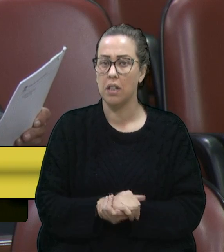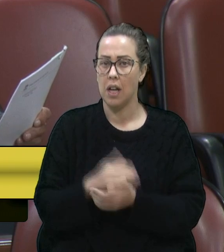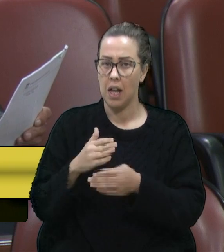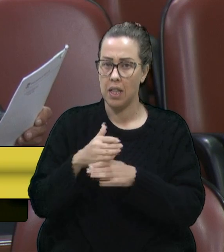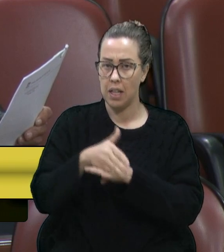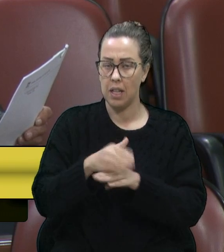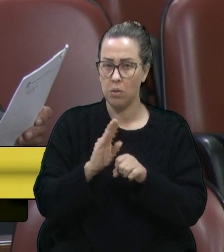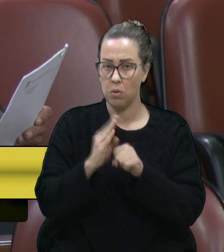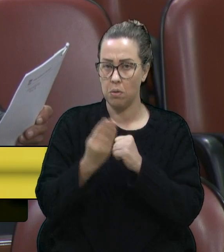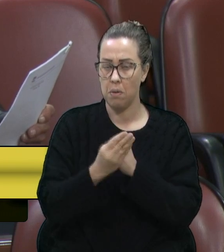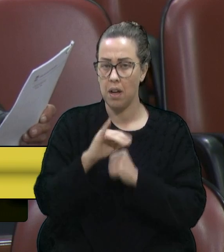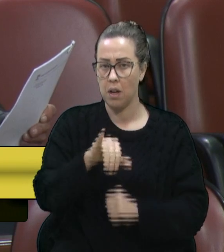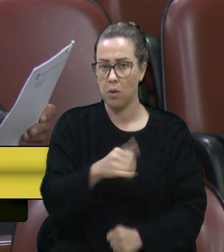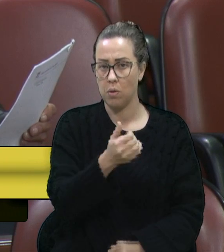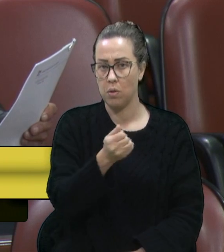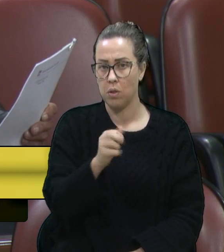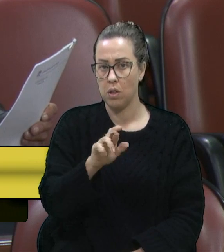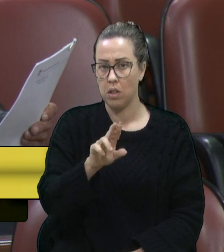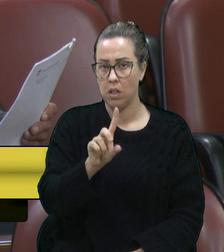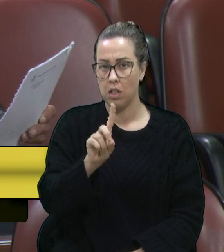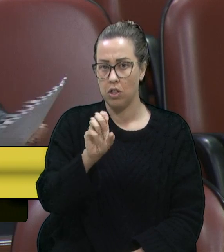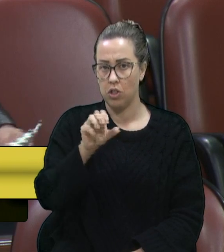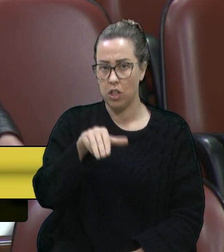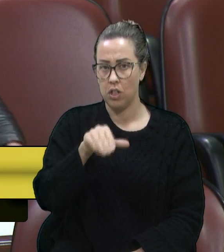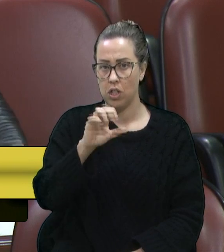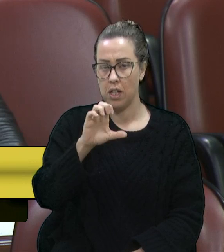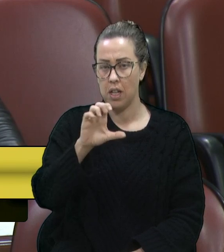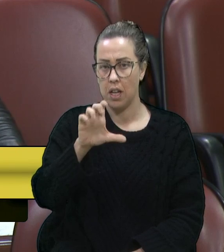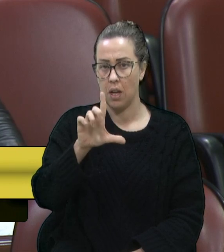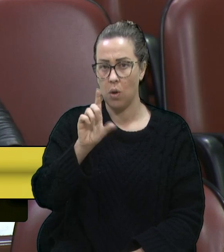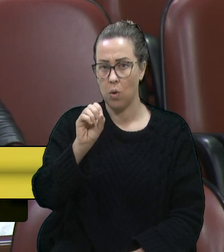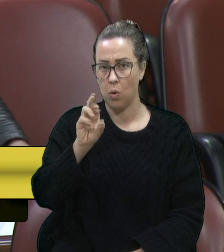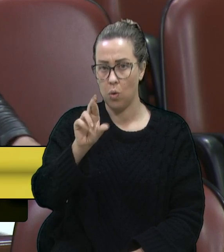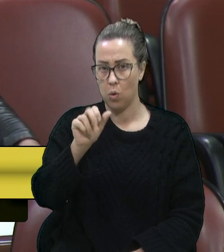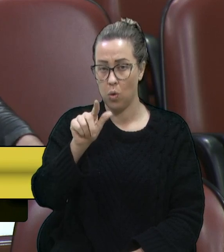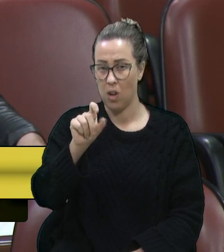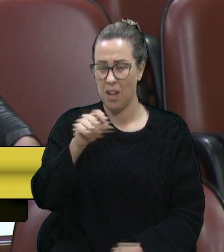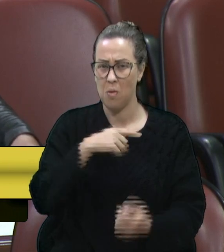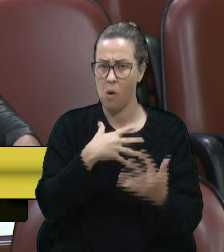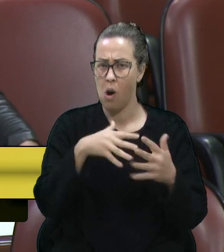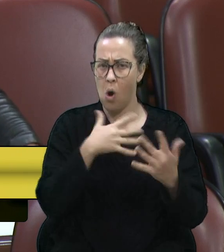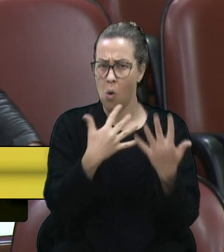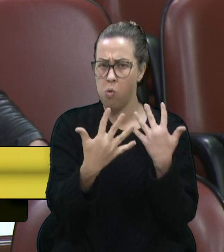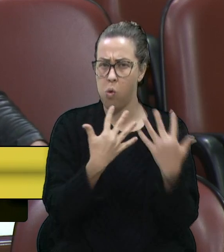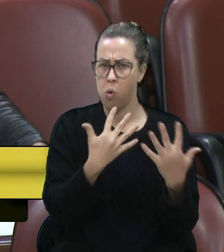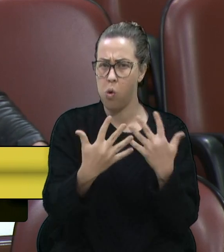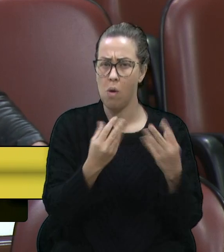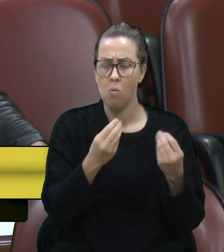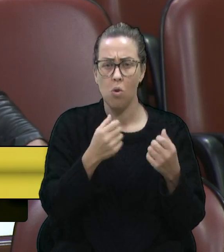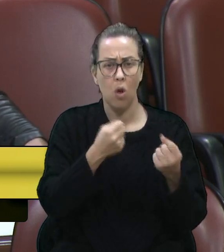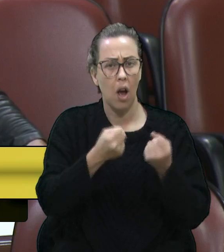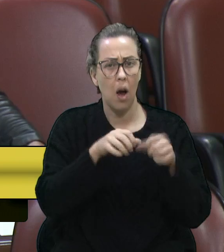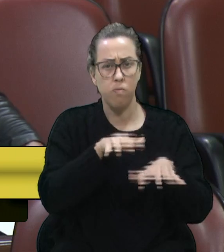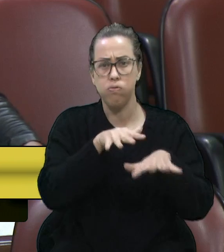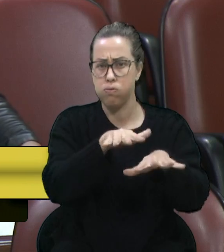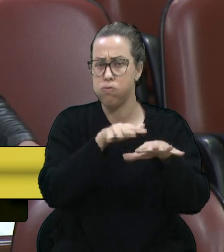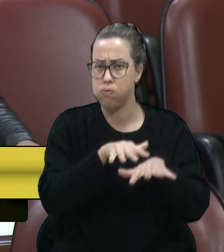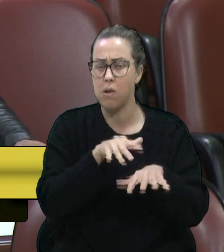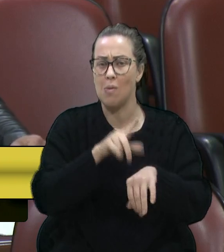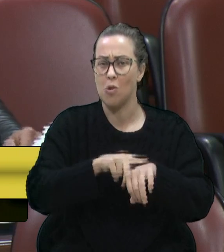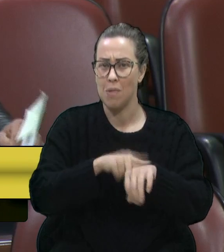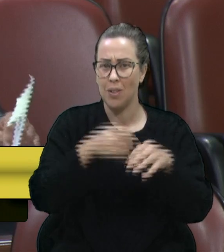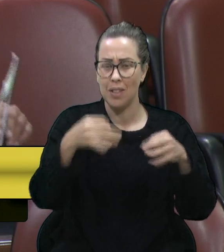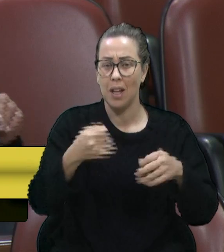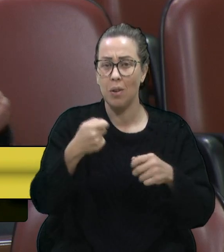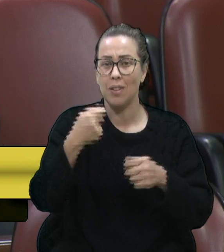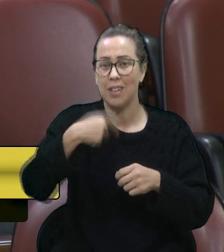do bairro Jardim Eldorado, essa zona de conflito ali. E que bom que foi feito, que ele nos atendeu, vereador Juliano, porque